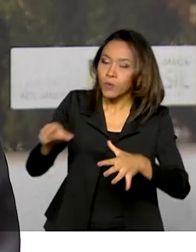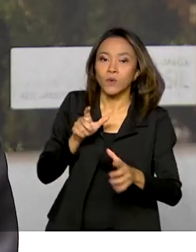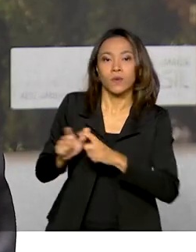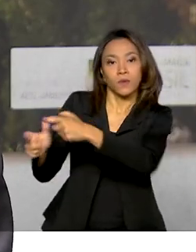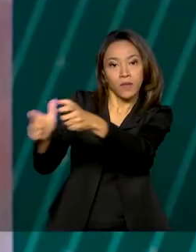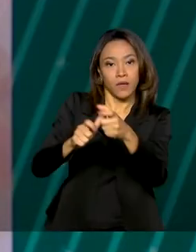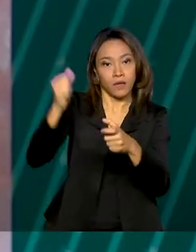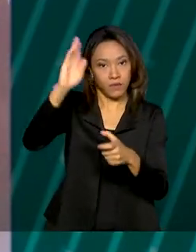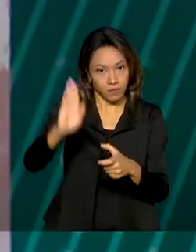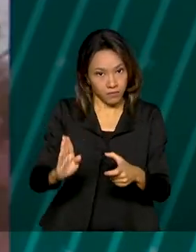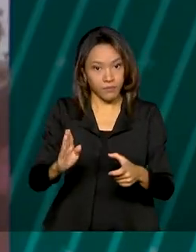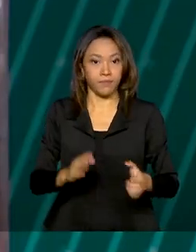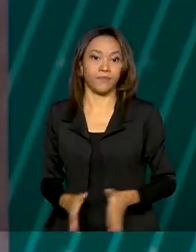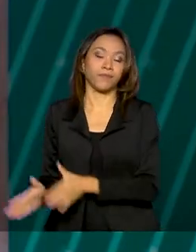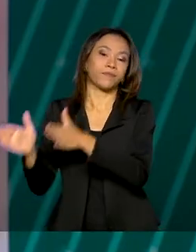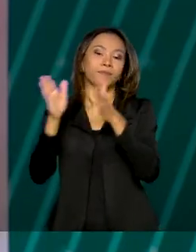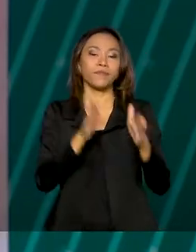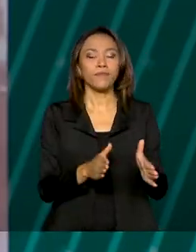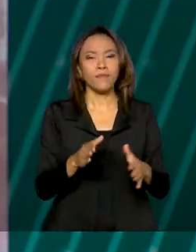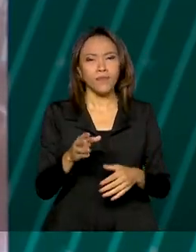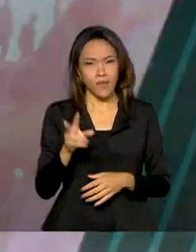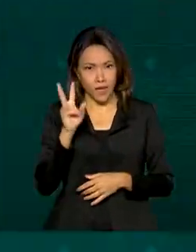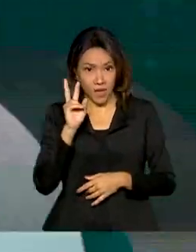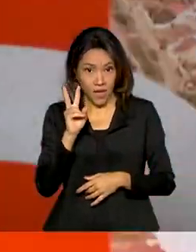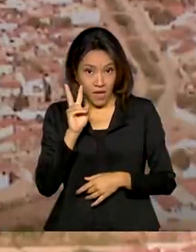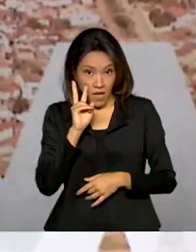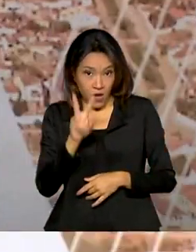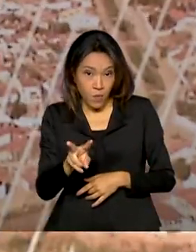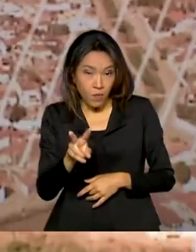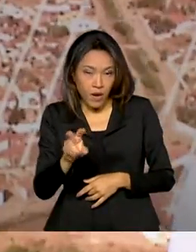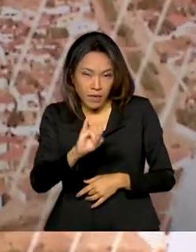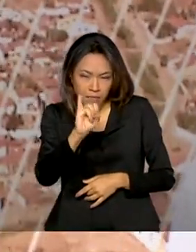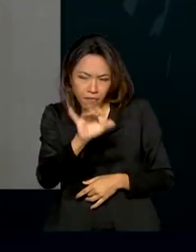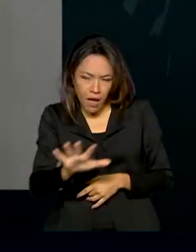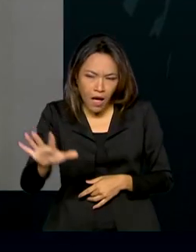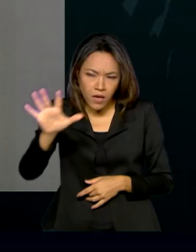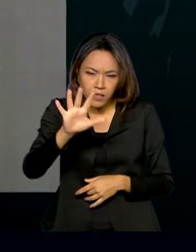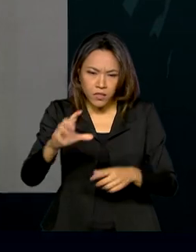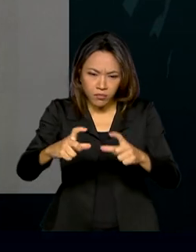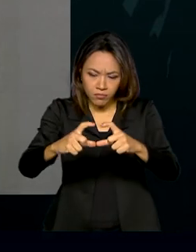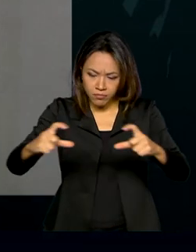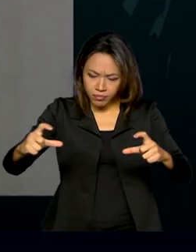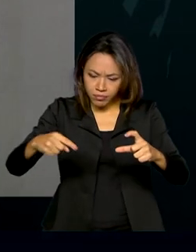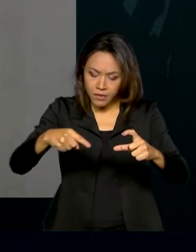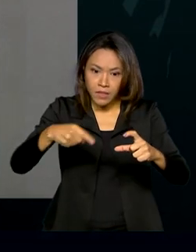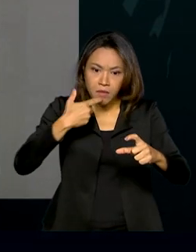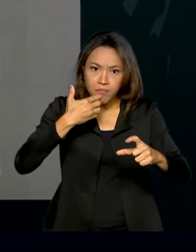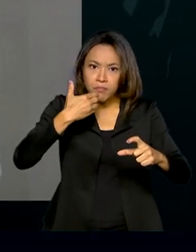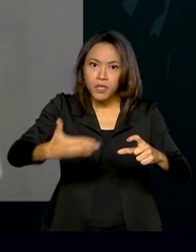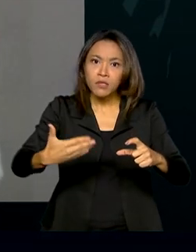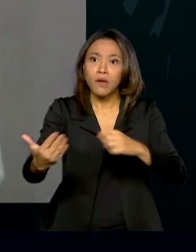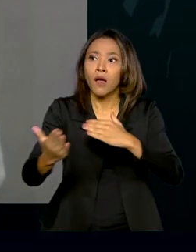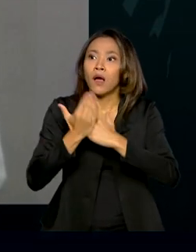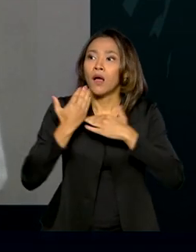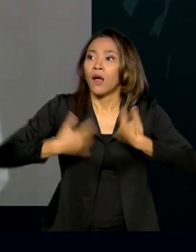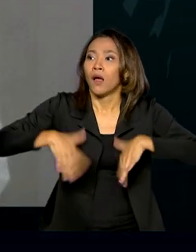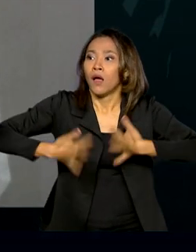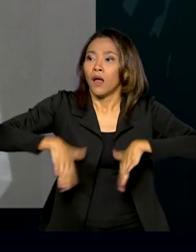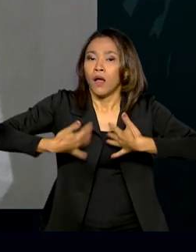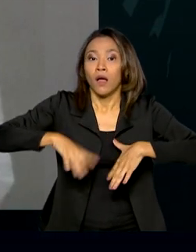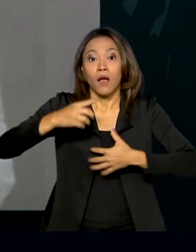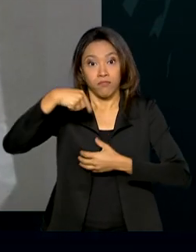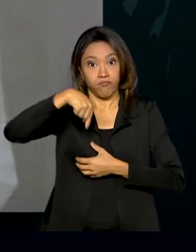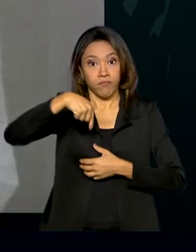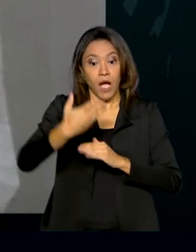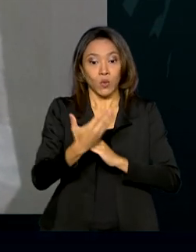regiões do Brasil. A imagem de um bilhete de uma mulher pedindo ajuda dentro de uma agência da Caixa aqui